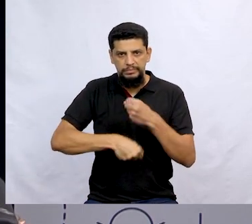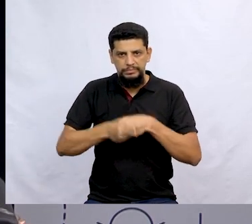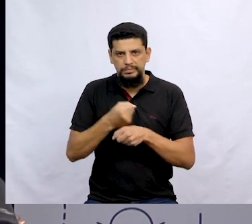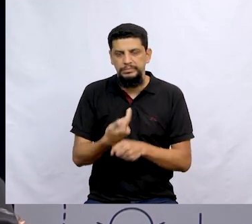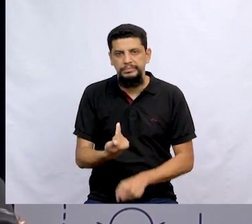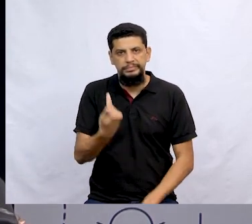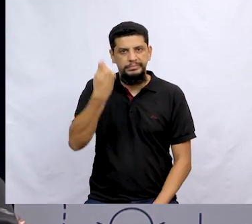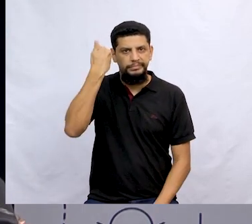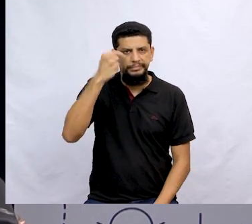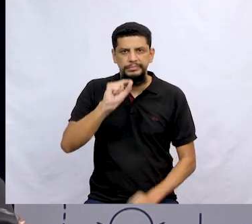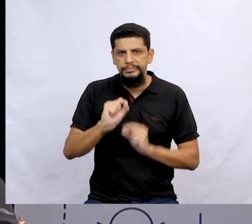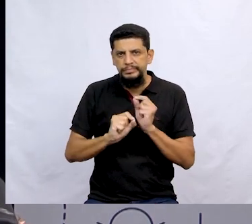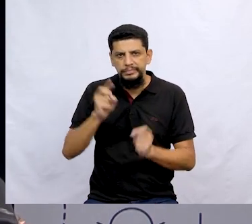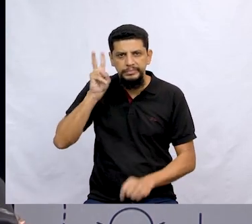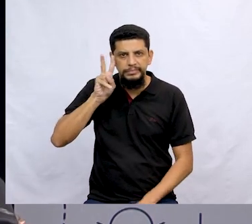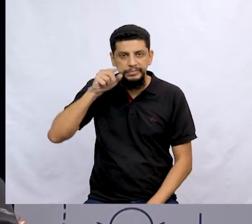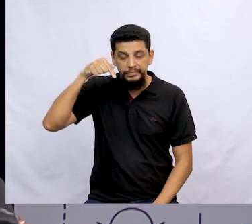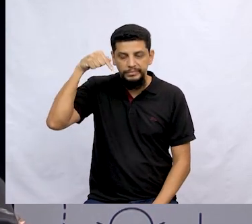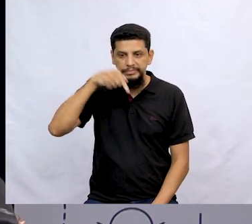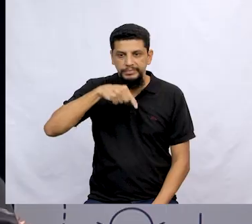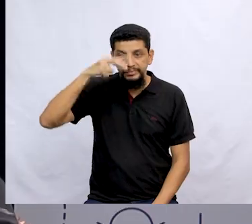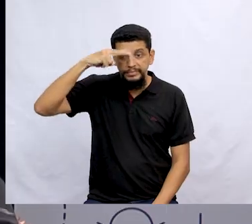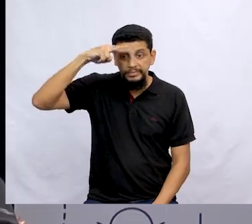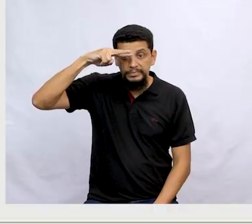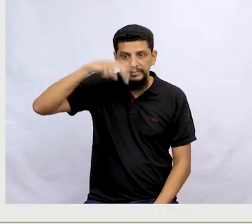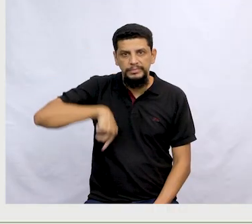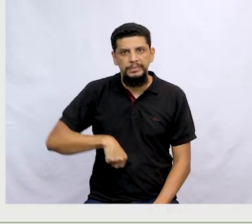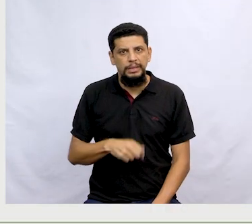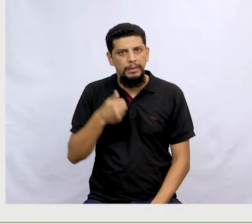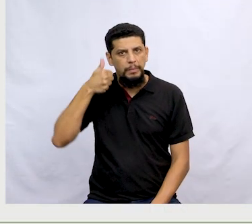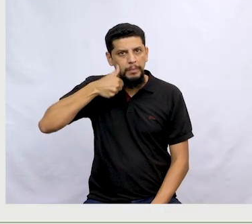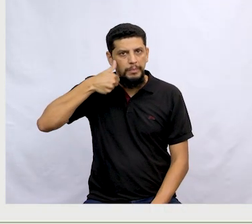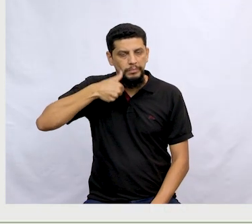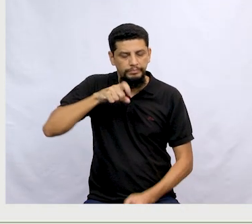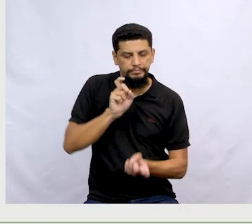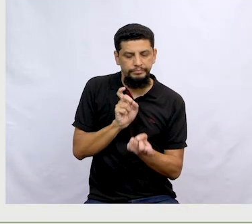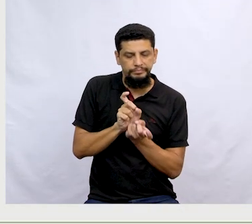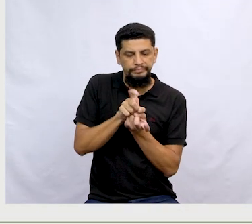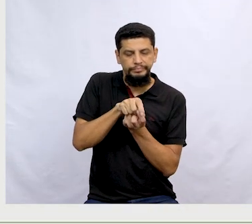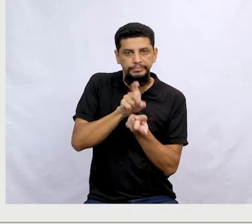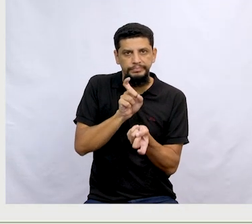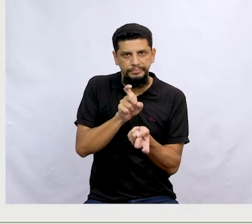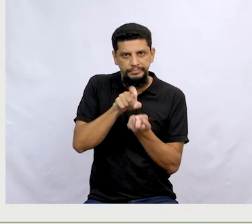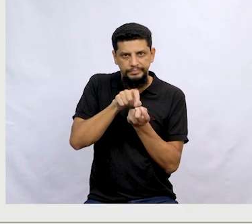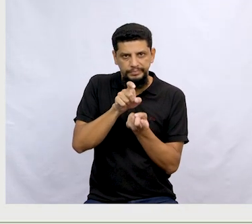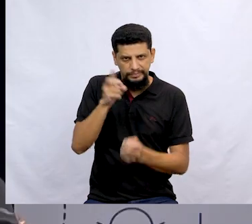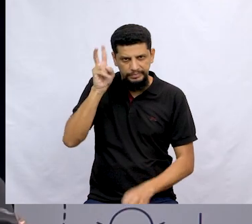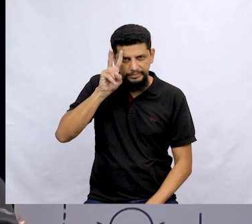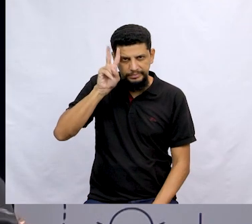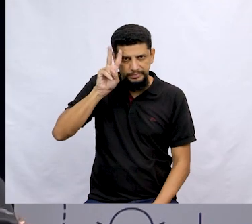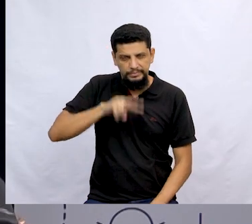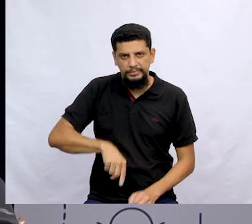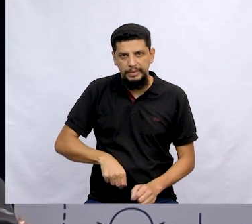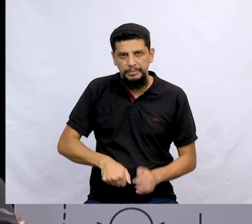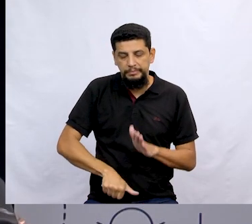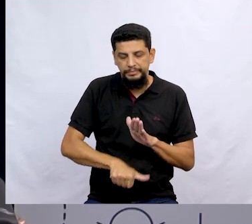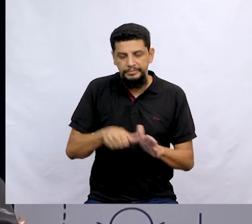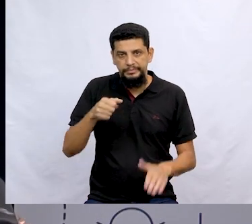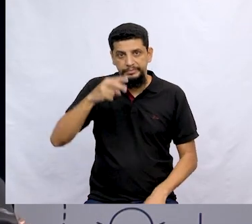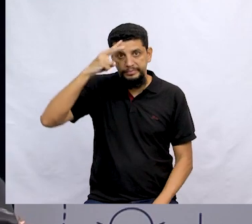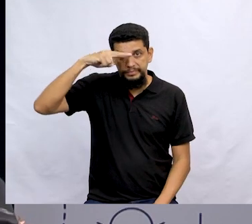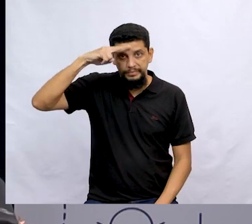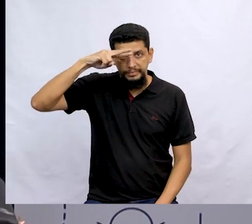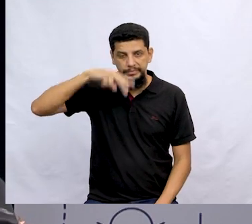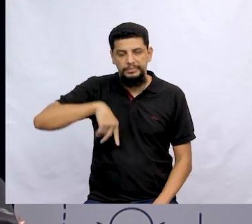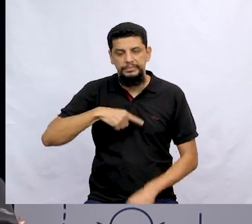Vamos lá? Gente, quem lembra dessa história aqui? A moça Tecelã. Lembram? Foi a nossa primeira história.